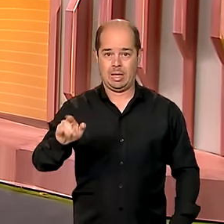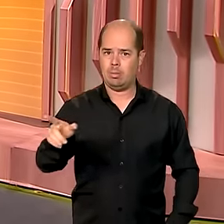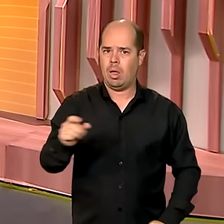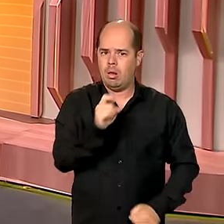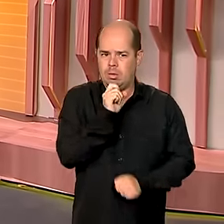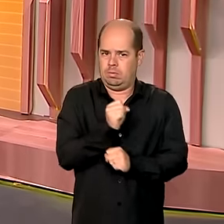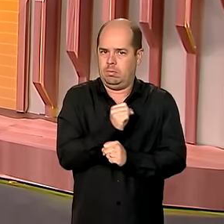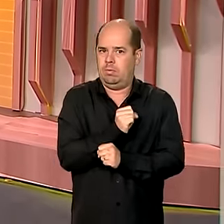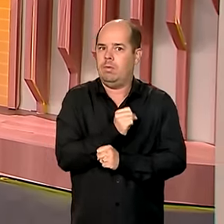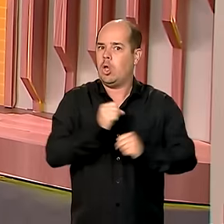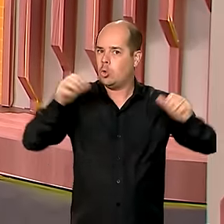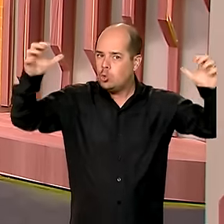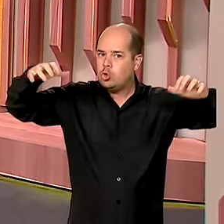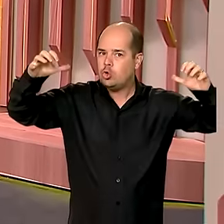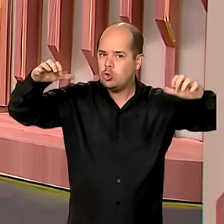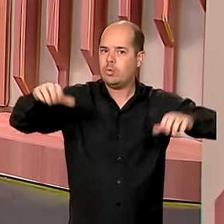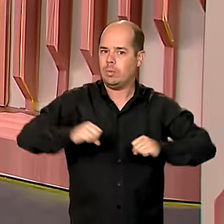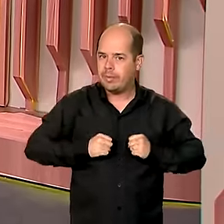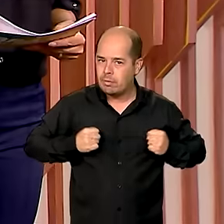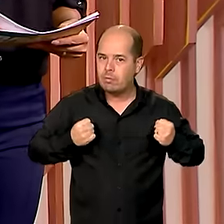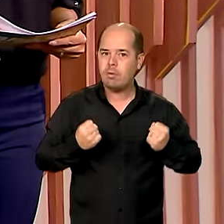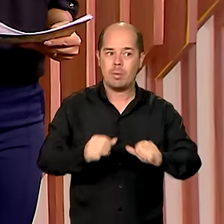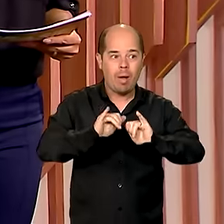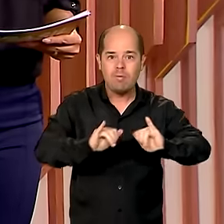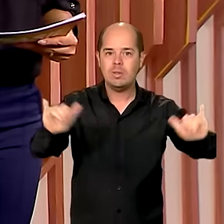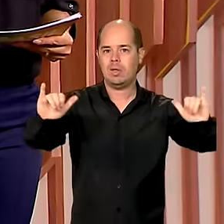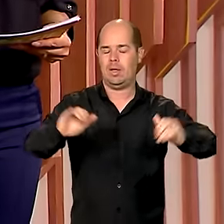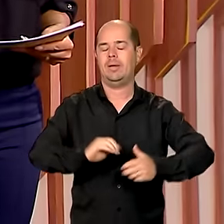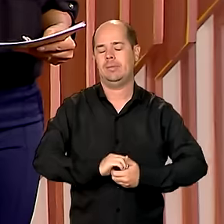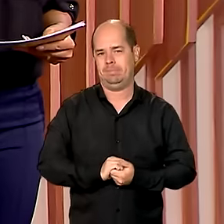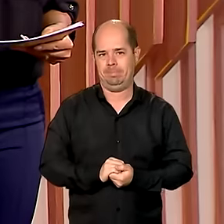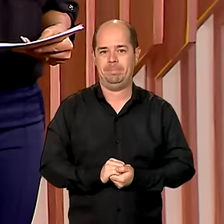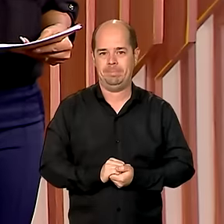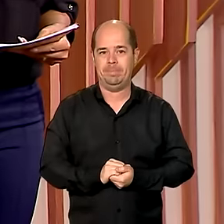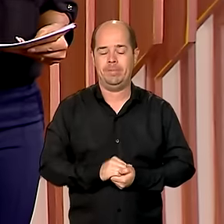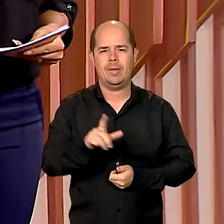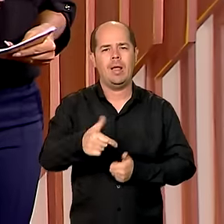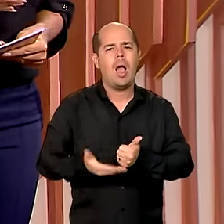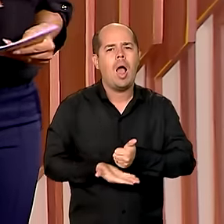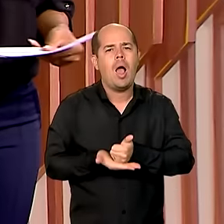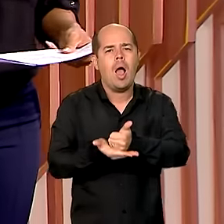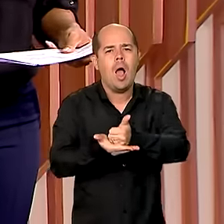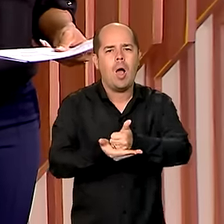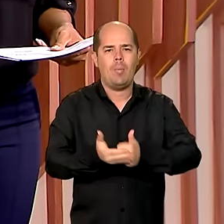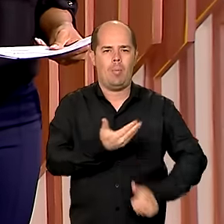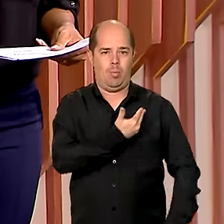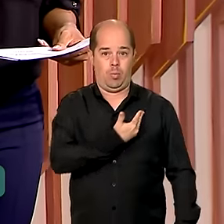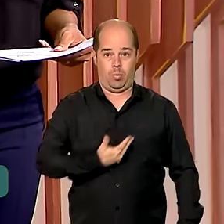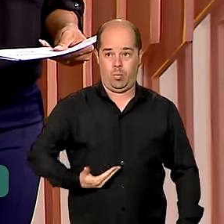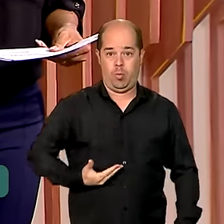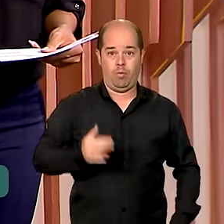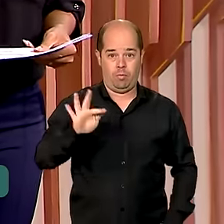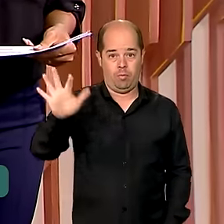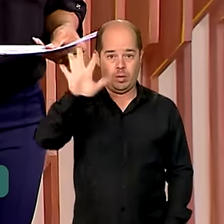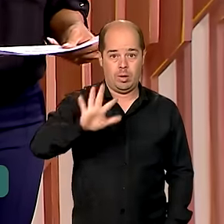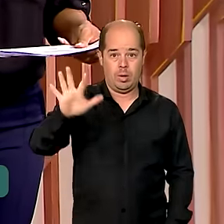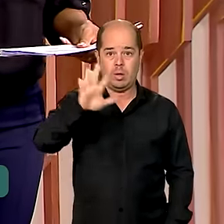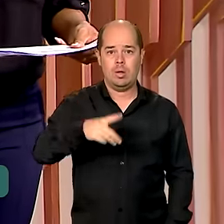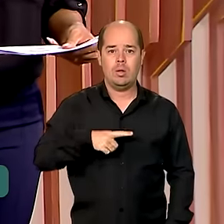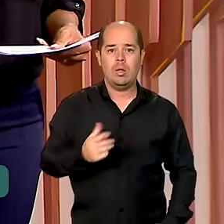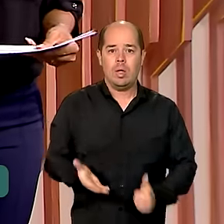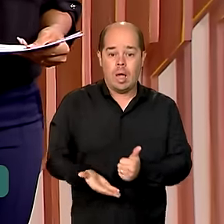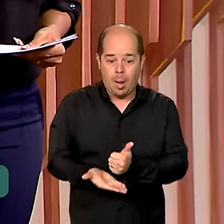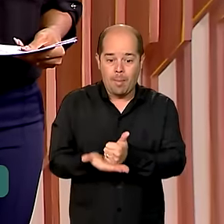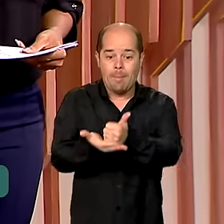frio e chuva para trazer a notícia para a gente. E junto com esse apoio do governo federal, as doações que chegam ao Rio Grande do Sul são um